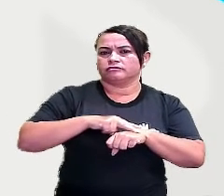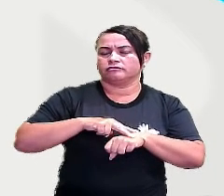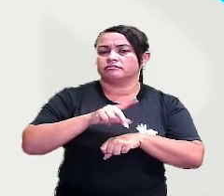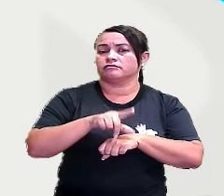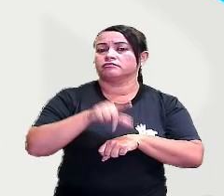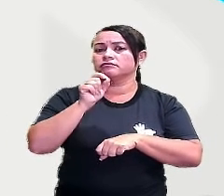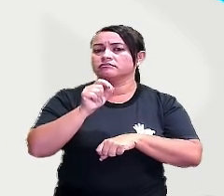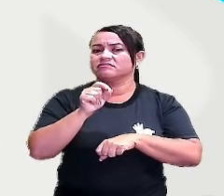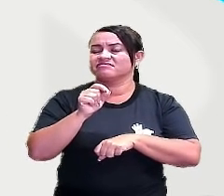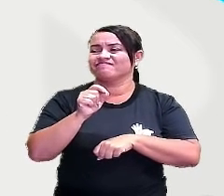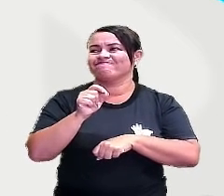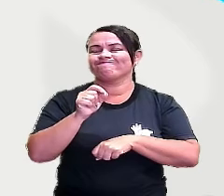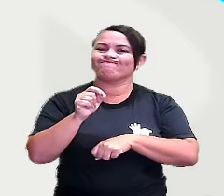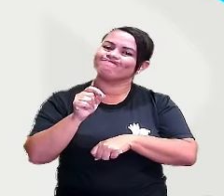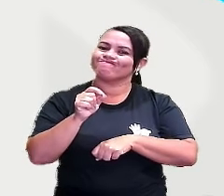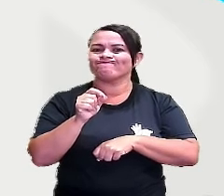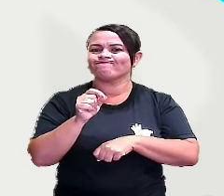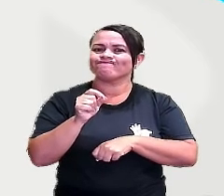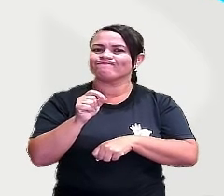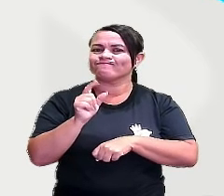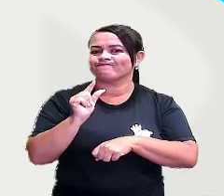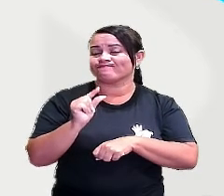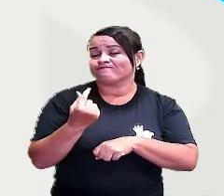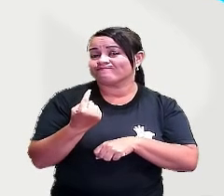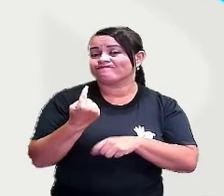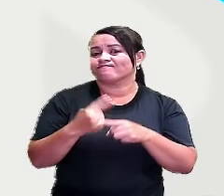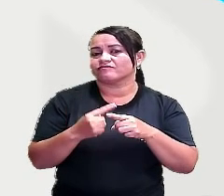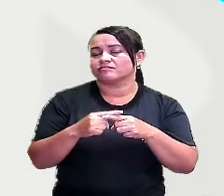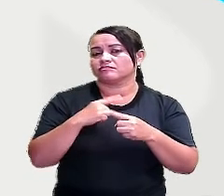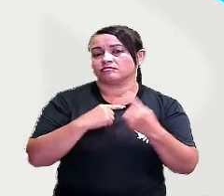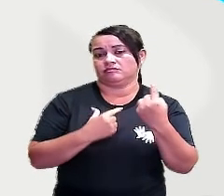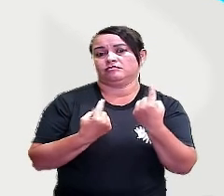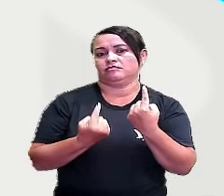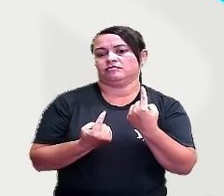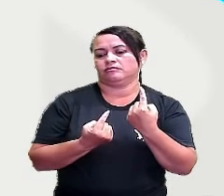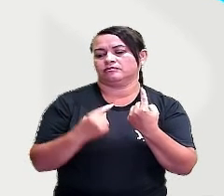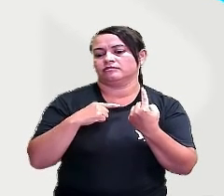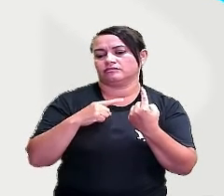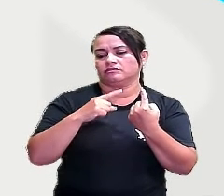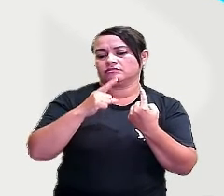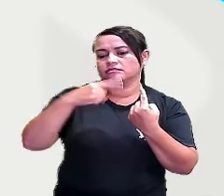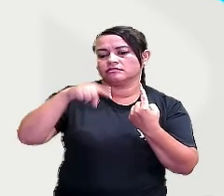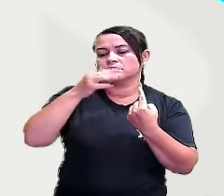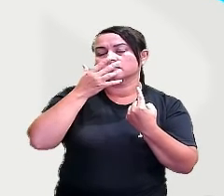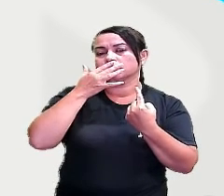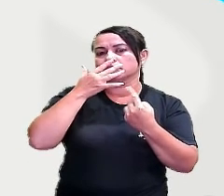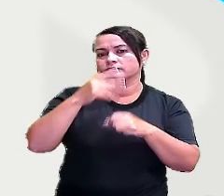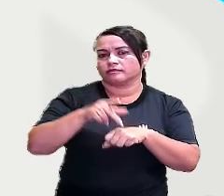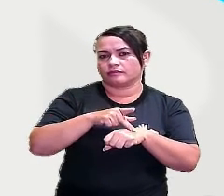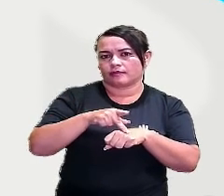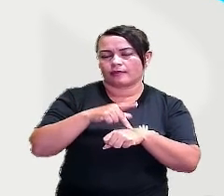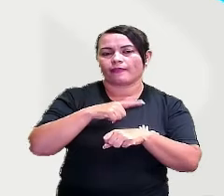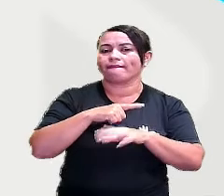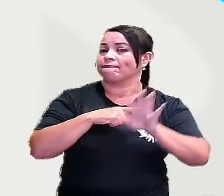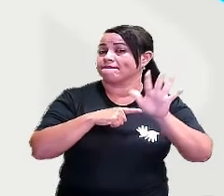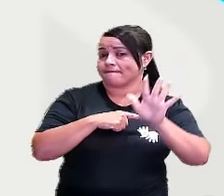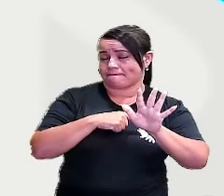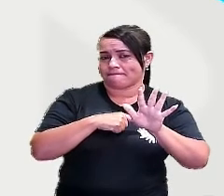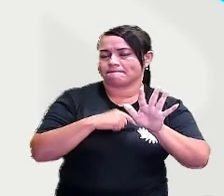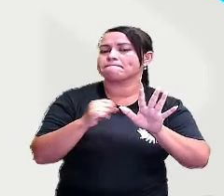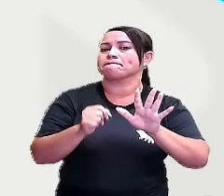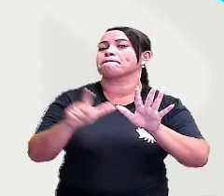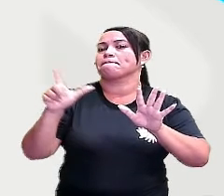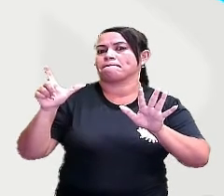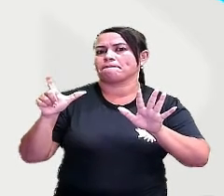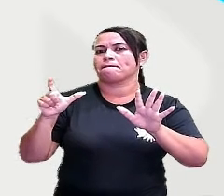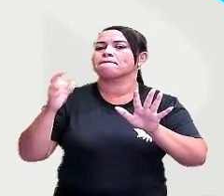a verde é menor, né? Porque eu só tenho uma. Em comparação com as pretas, que eu tenho cinco, né? Eu tenho uma quantidade